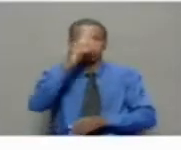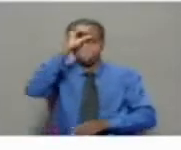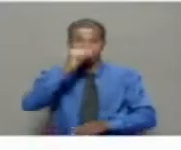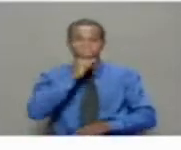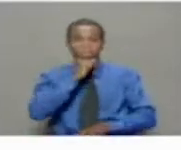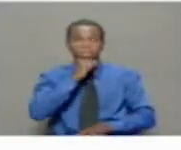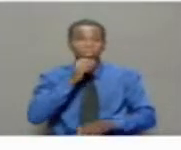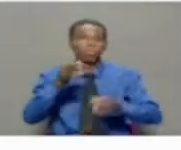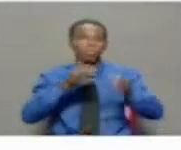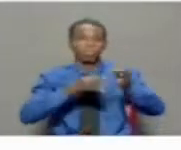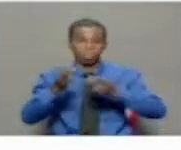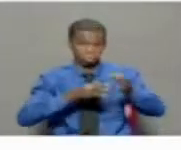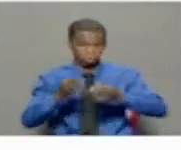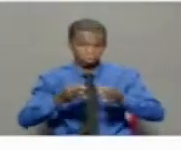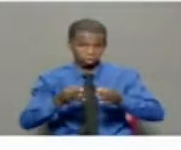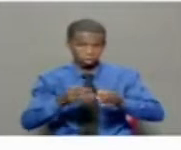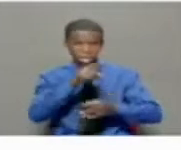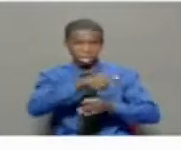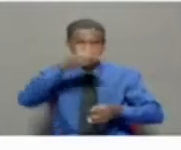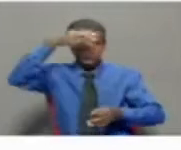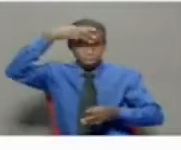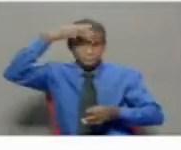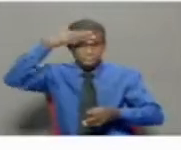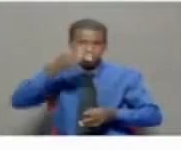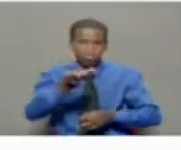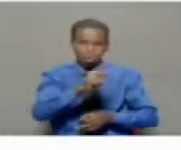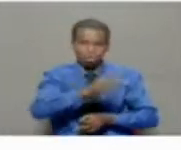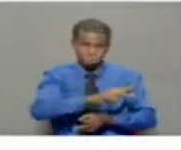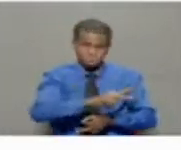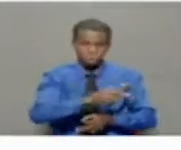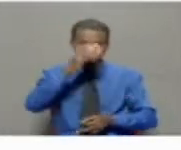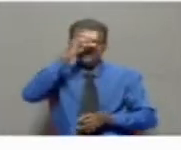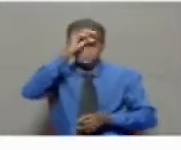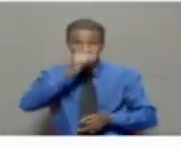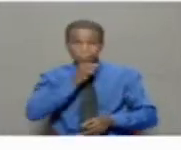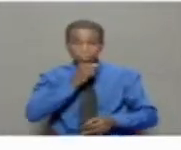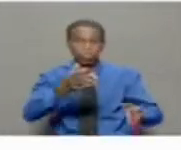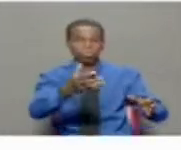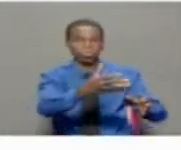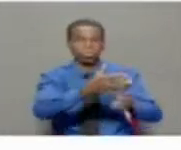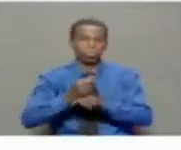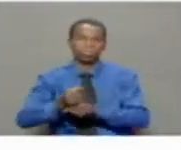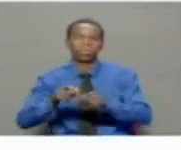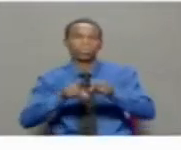a transferência desses bens para a esfera do Estado, segue de forma normal o processo crime.